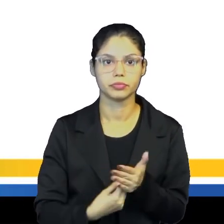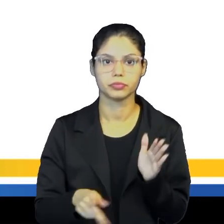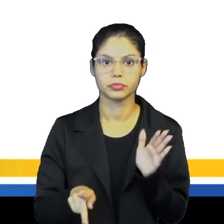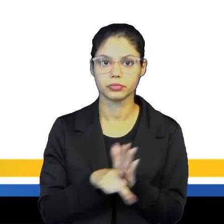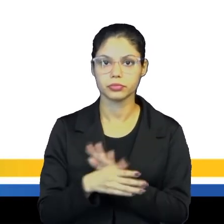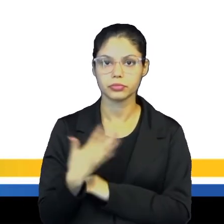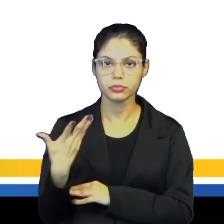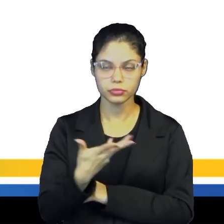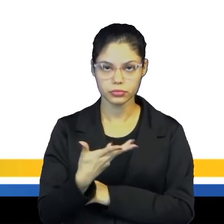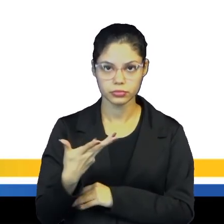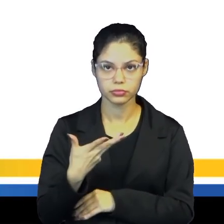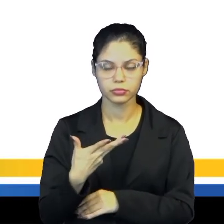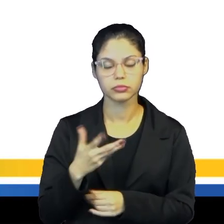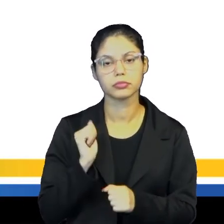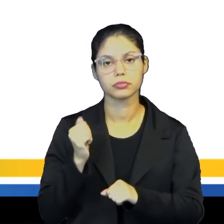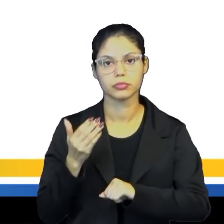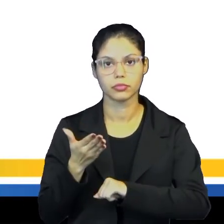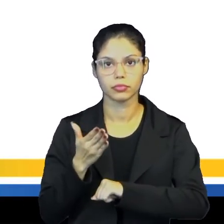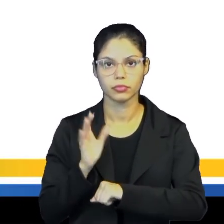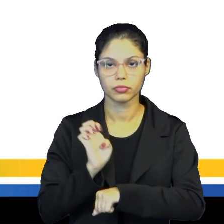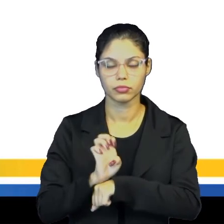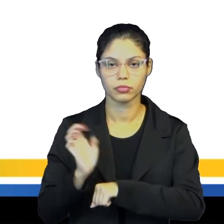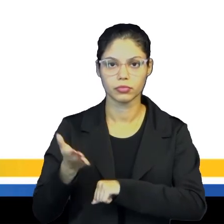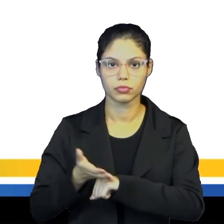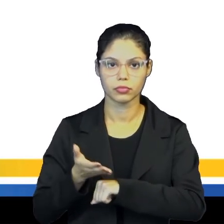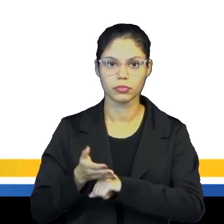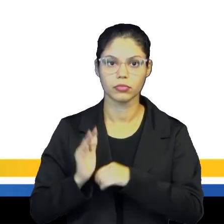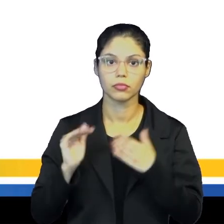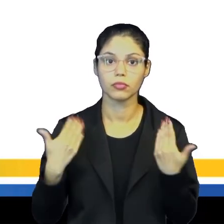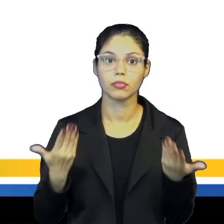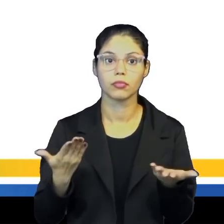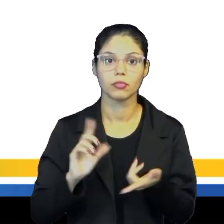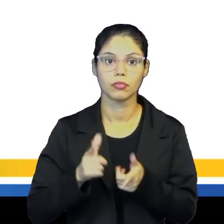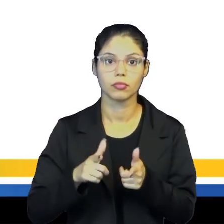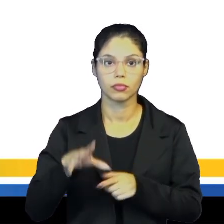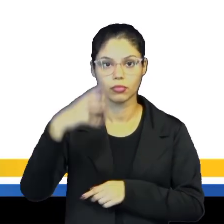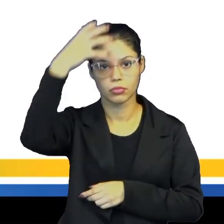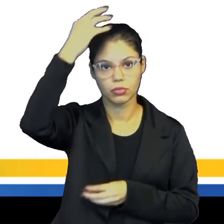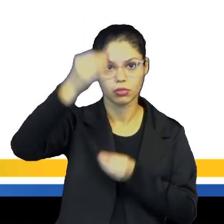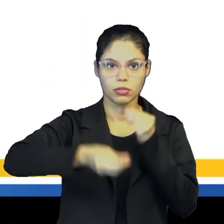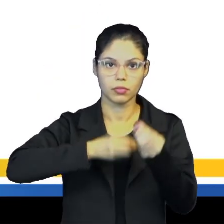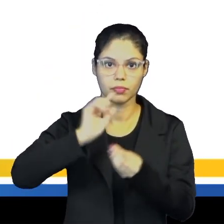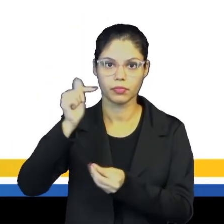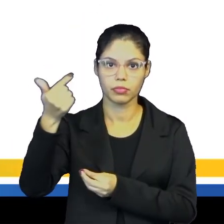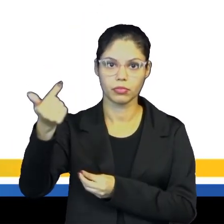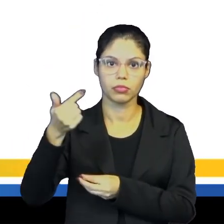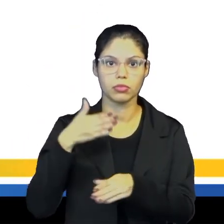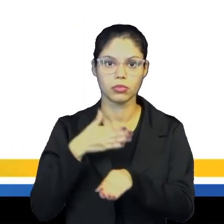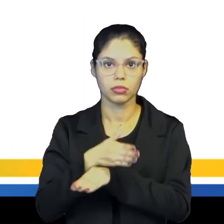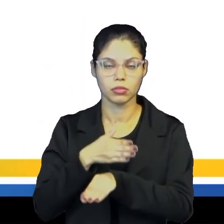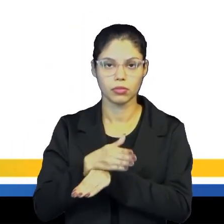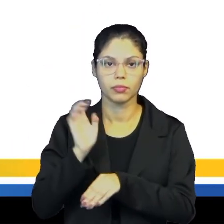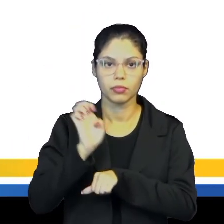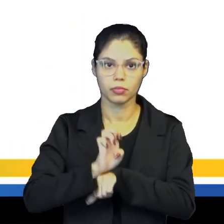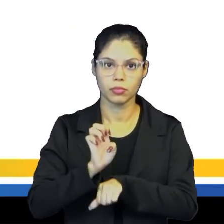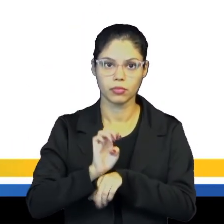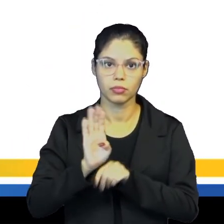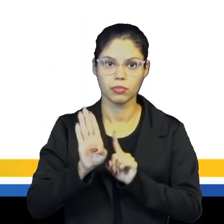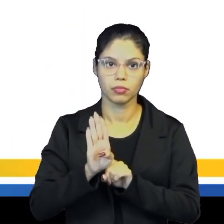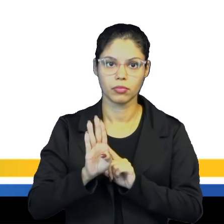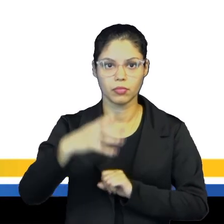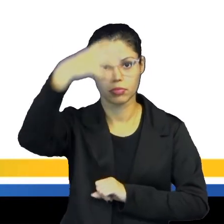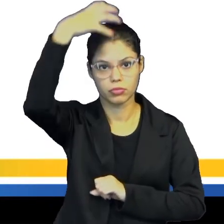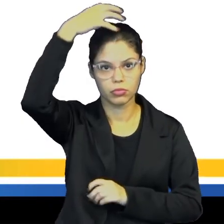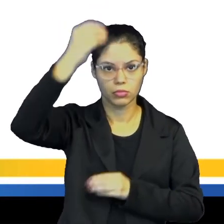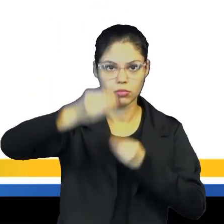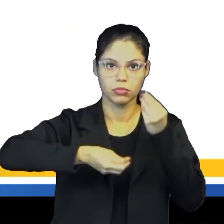básica da formação do Estado moderno, que é letra A, o rei como aquele que não intervém no Estado. Letra